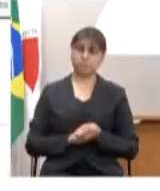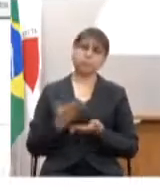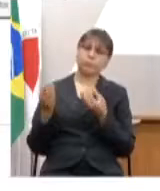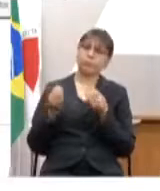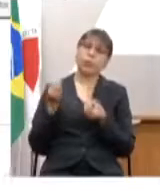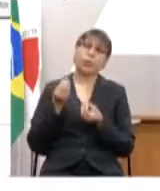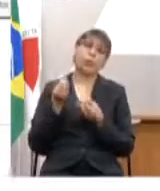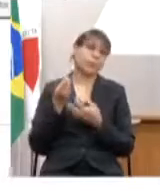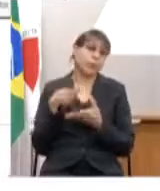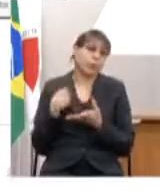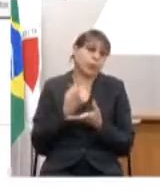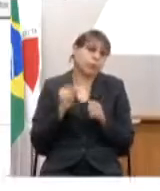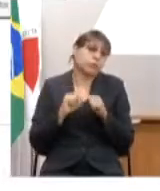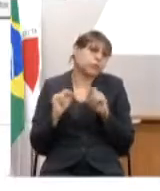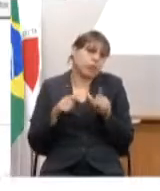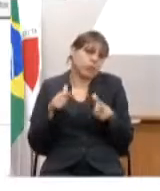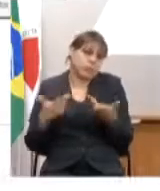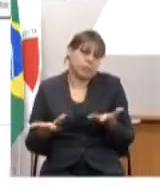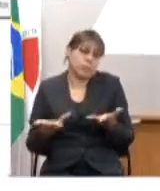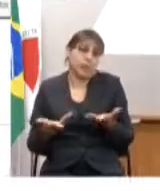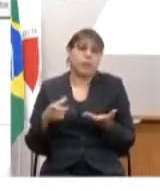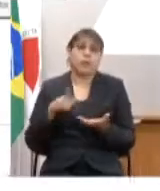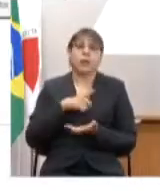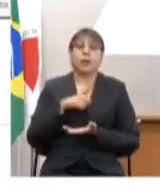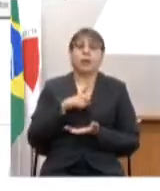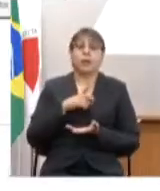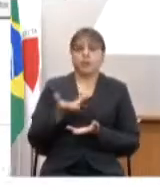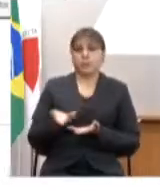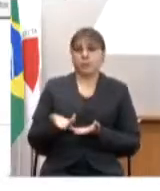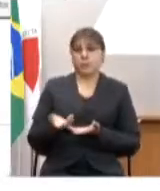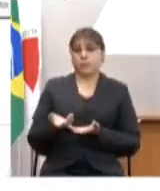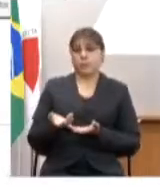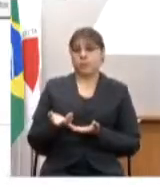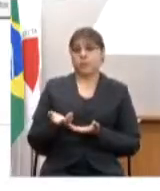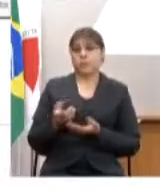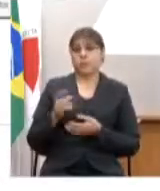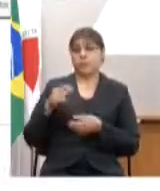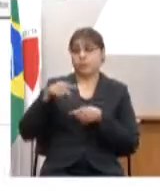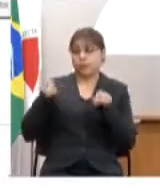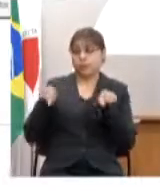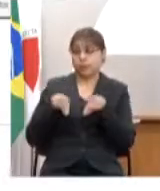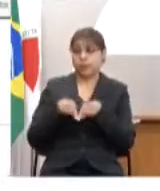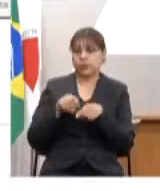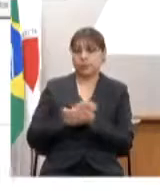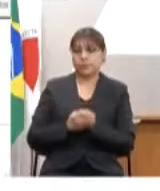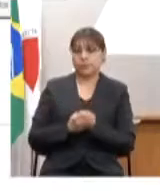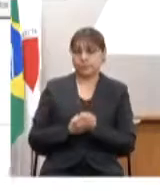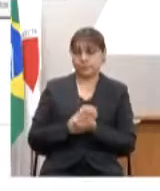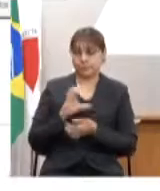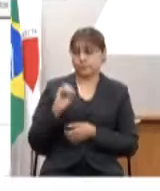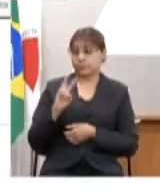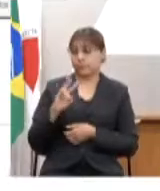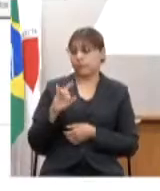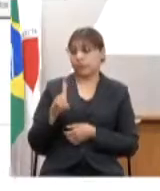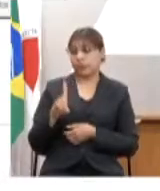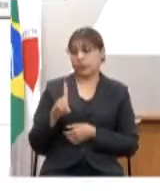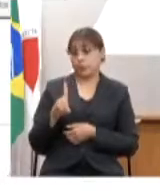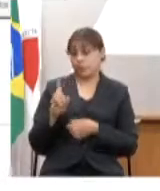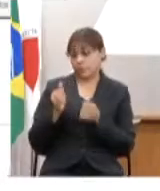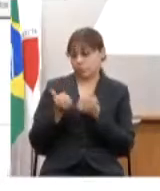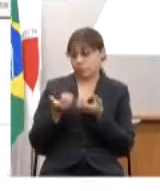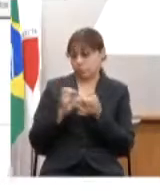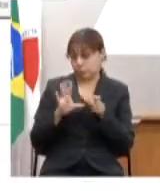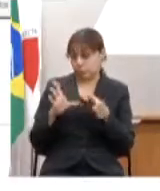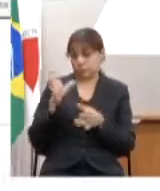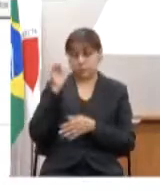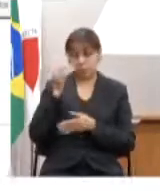hoje nós temos um BI com uma sala de situação covid-19 aberto para a sociedade e